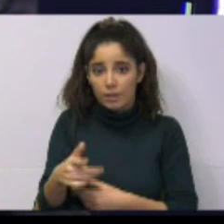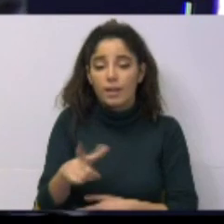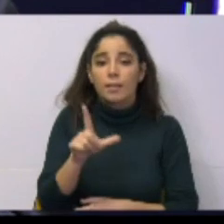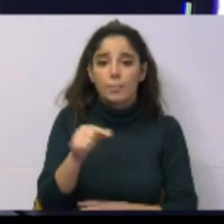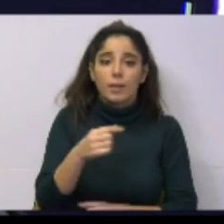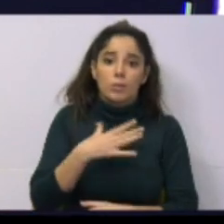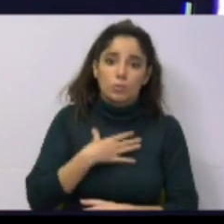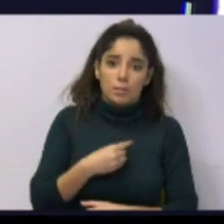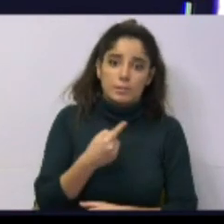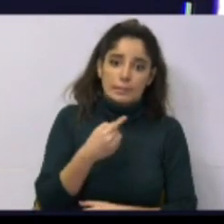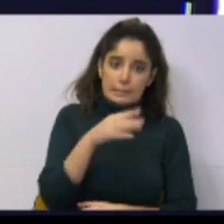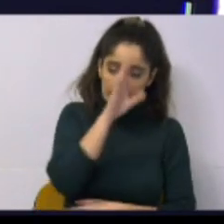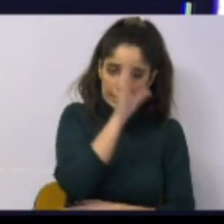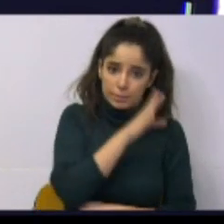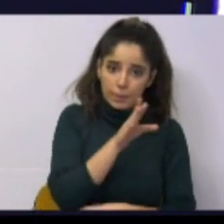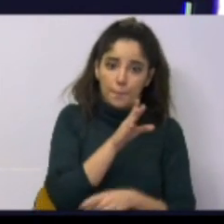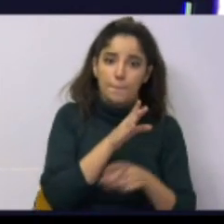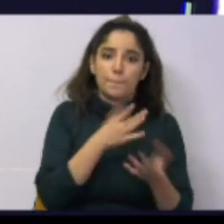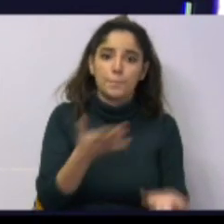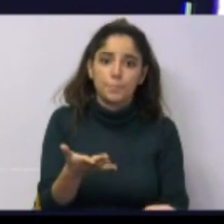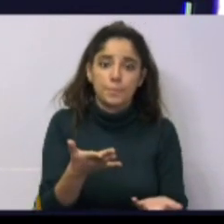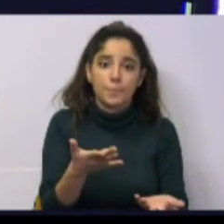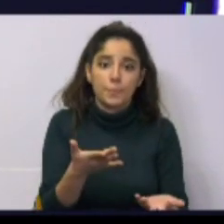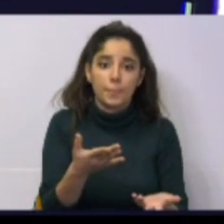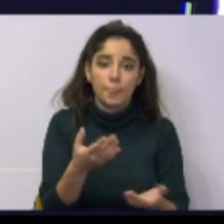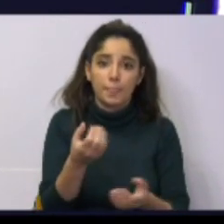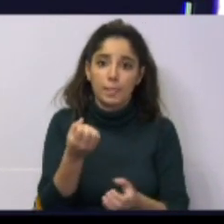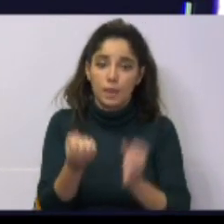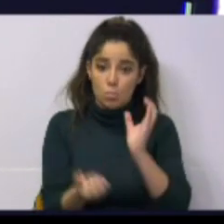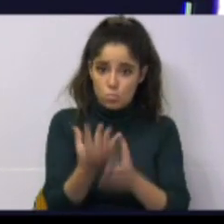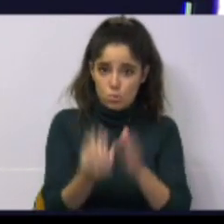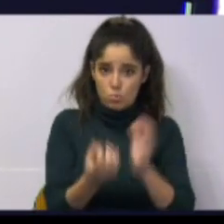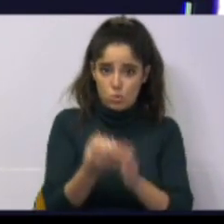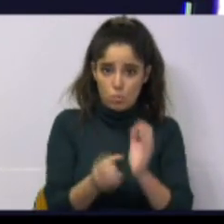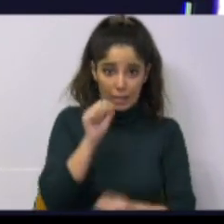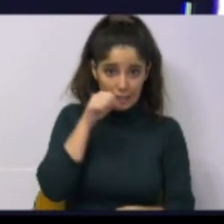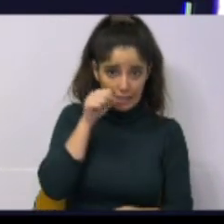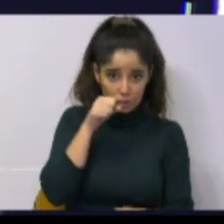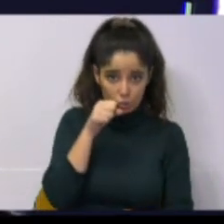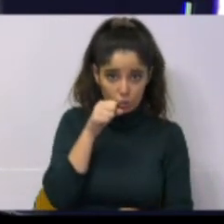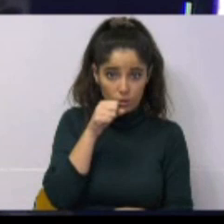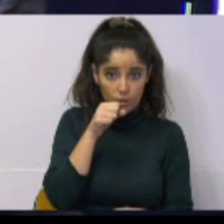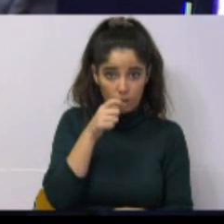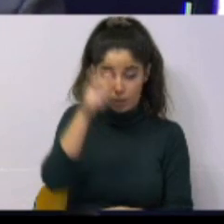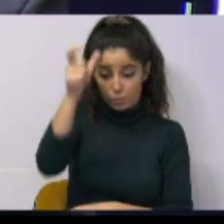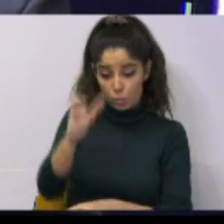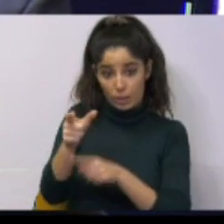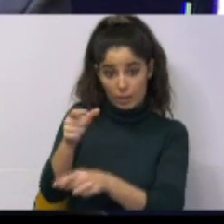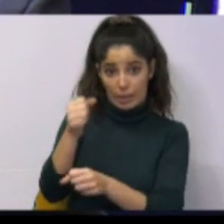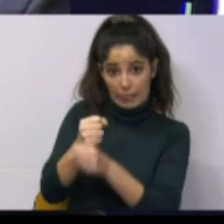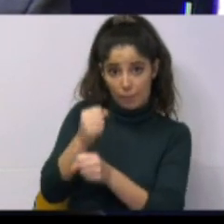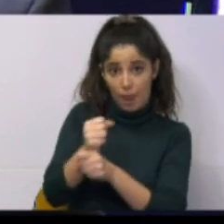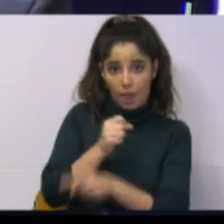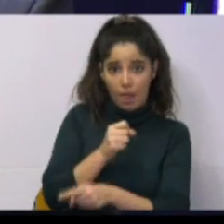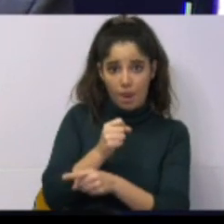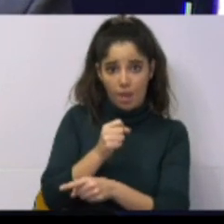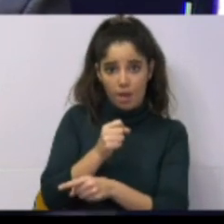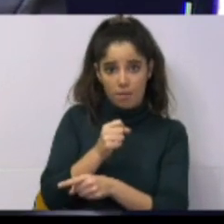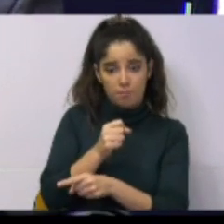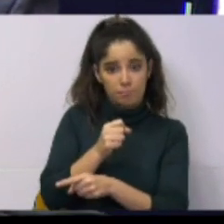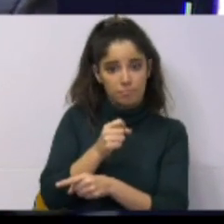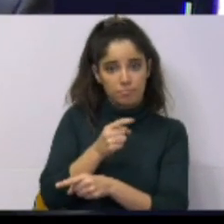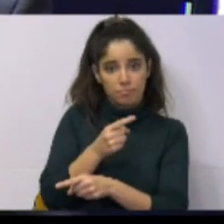também, já que a produção de cana de açúcar e os produtores de cana de açúcar não veem